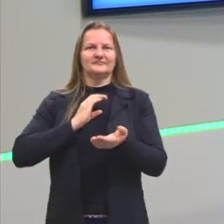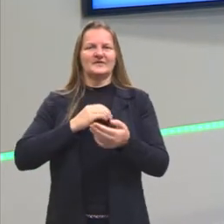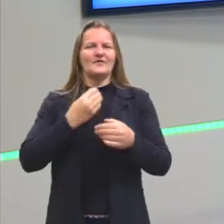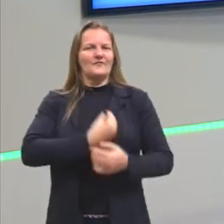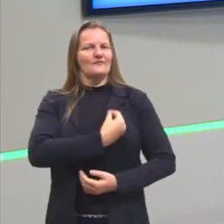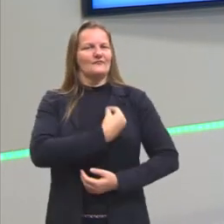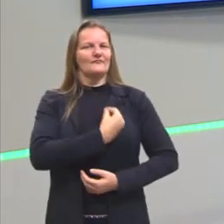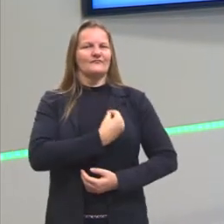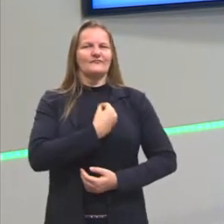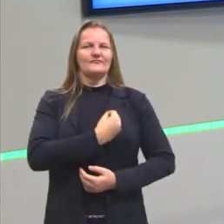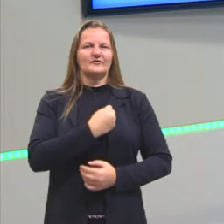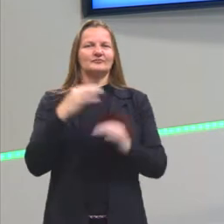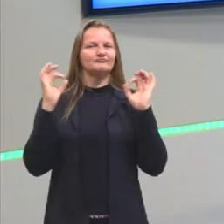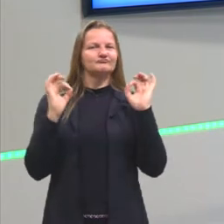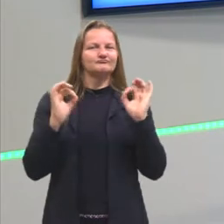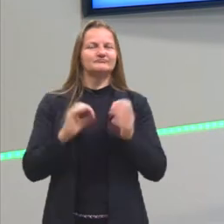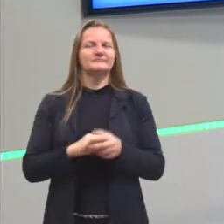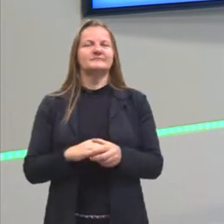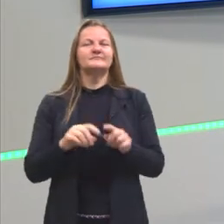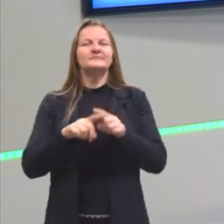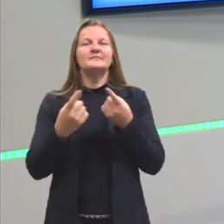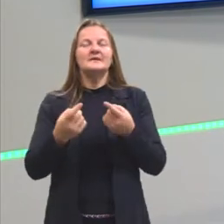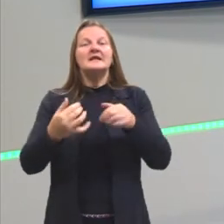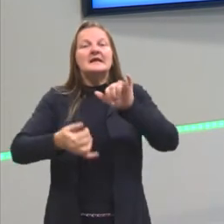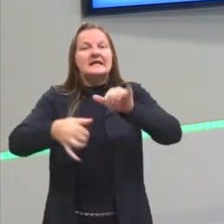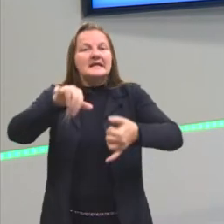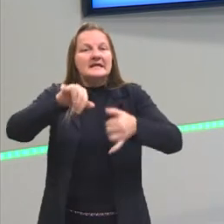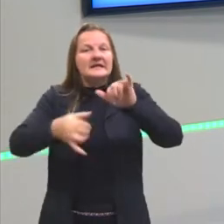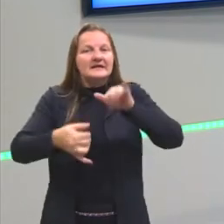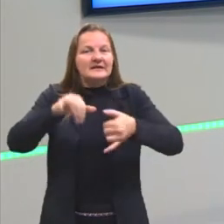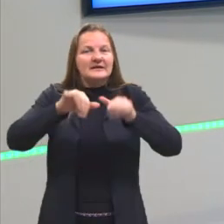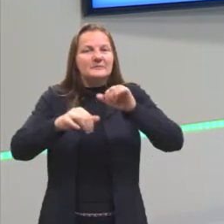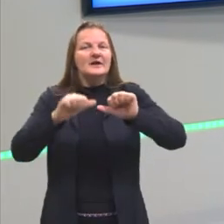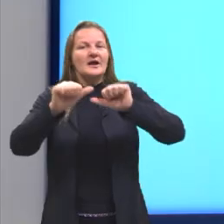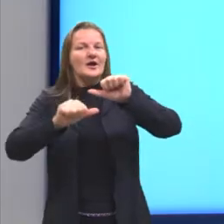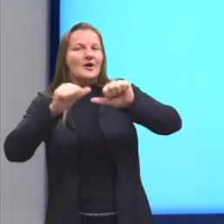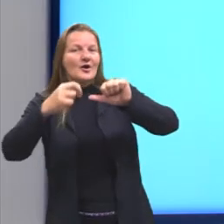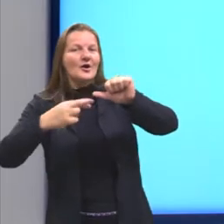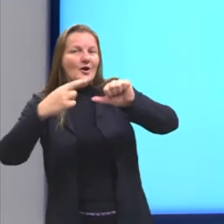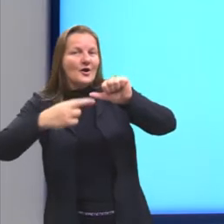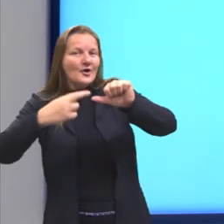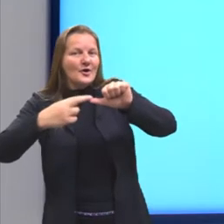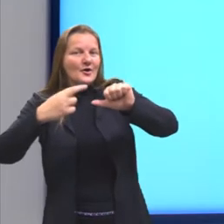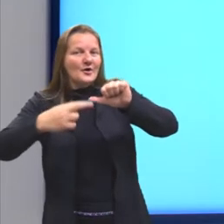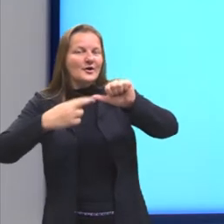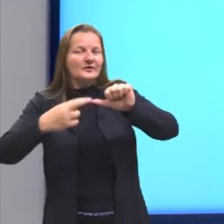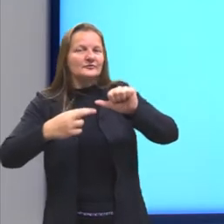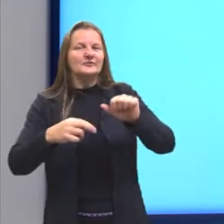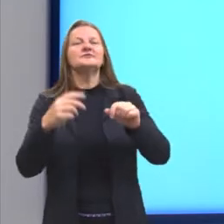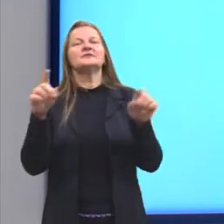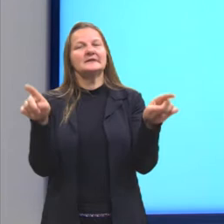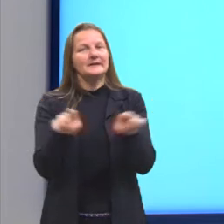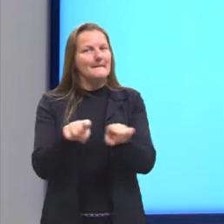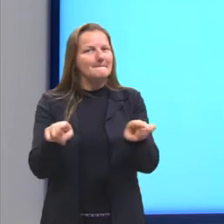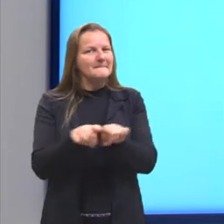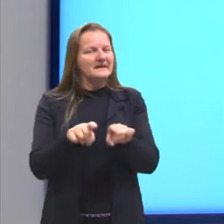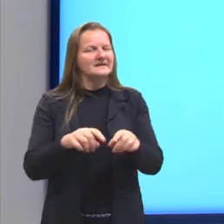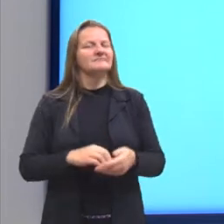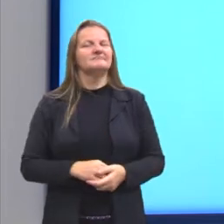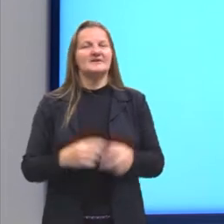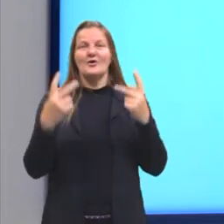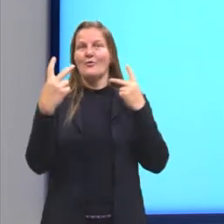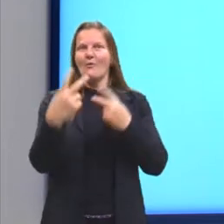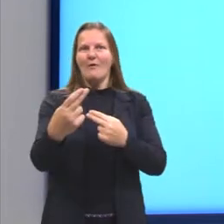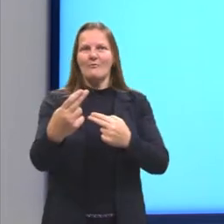vida e na química, nas reações químicas, isso não é diferente, né? A gente